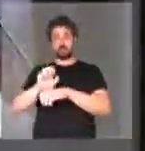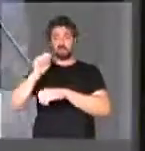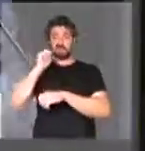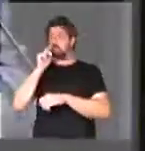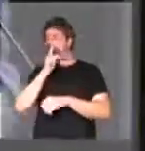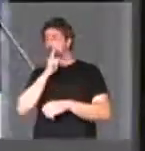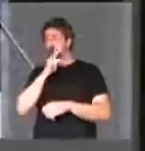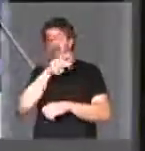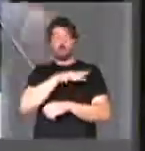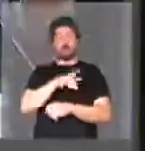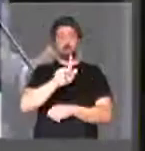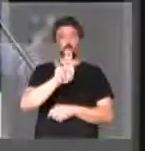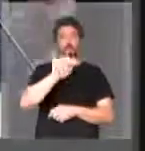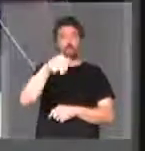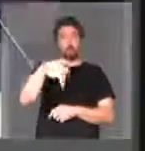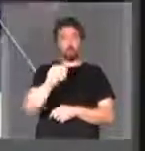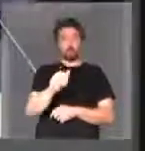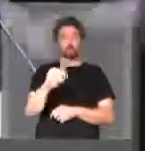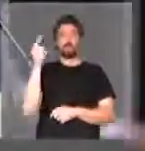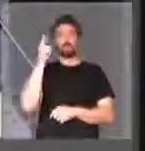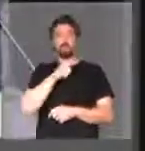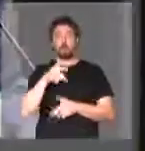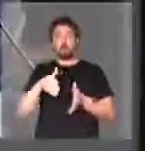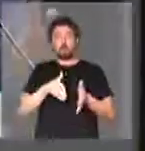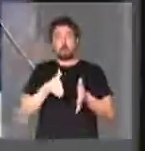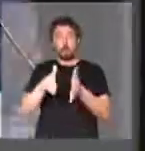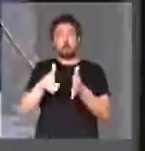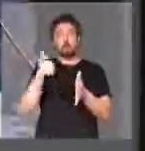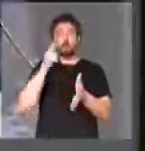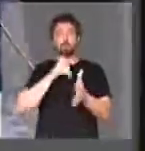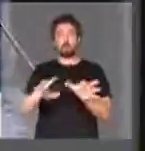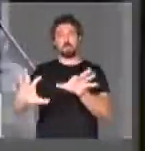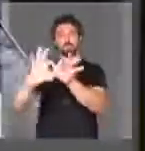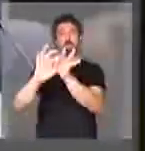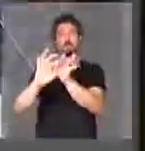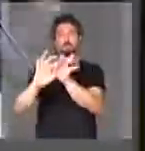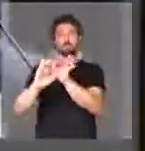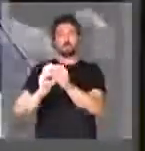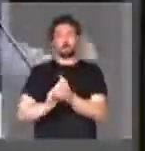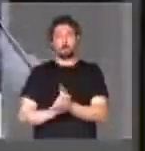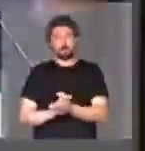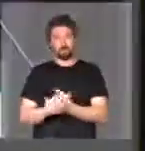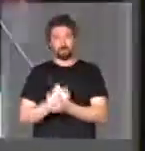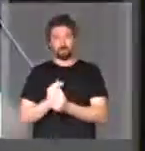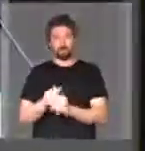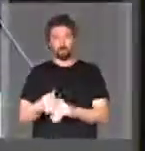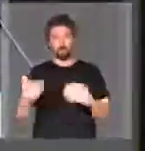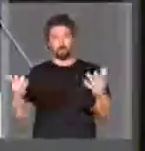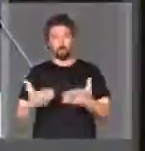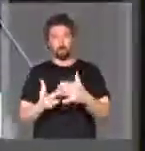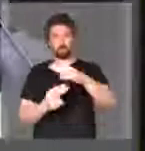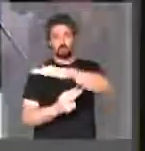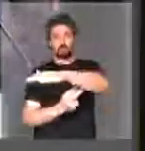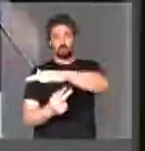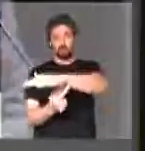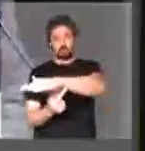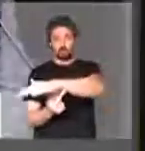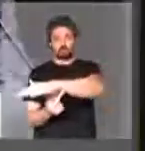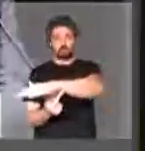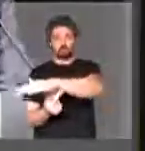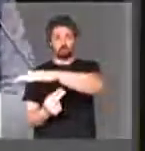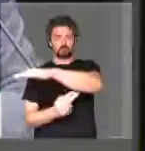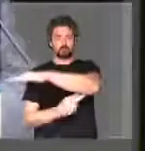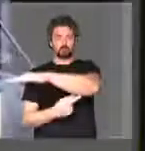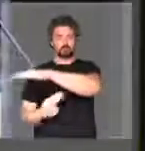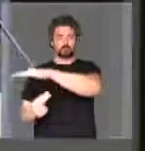do Amapá e a região da Guiana, esse caminho para a integração. Então, hoje nós temos uma ponte, foi